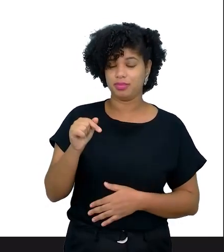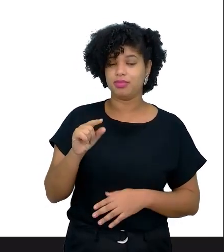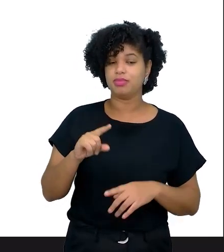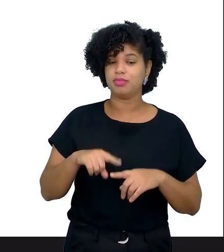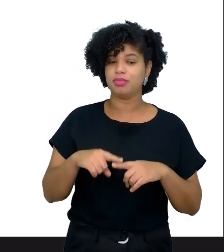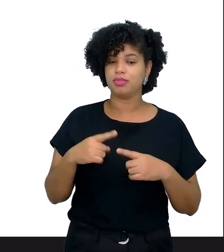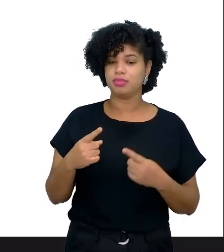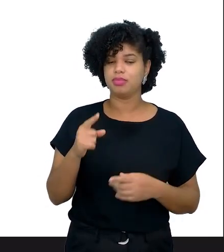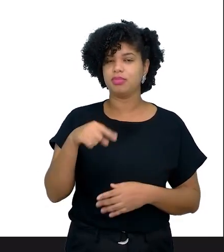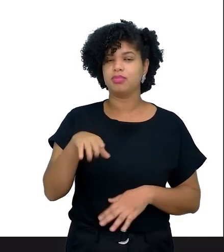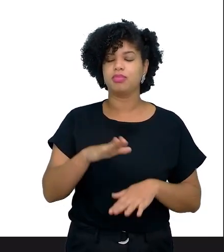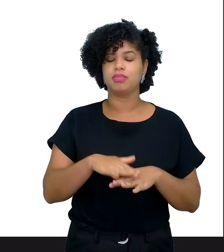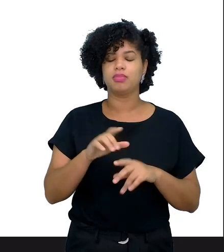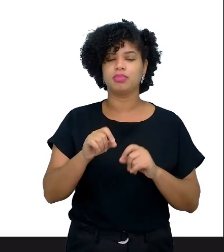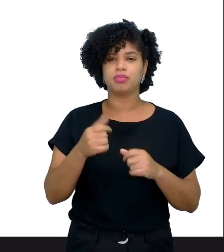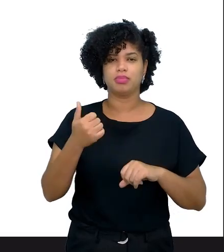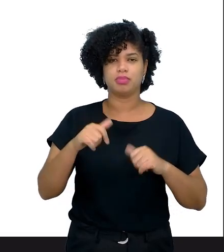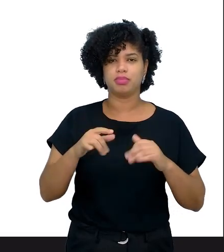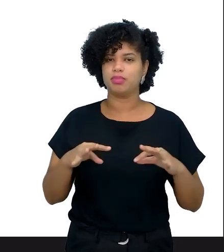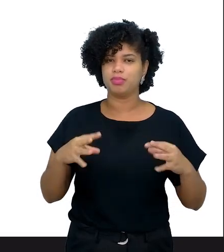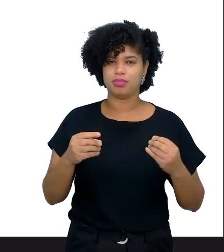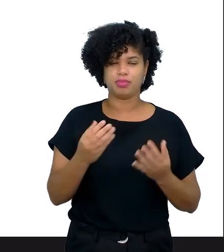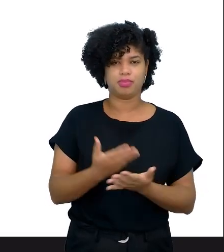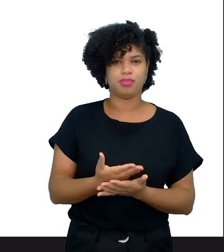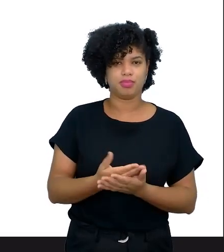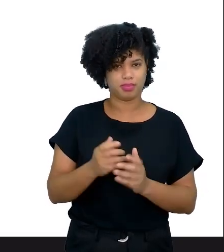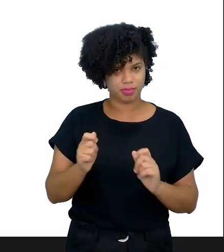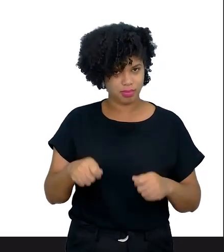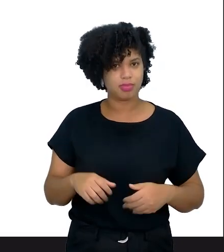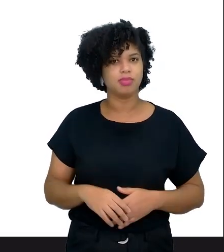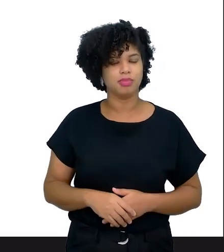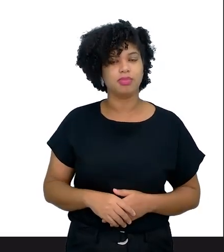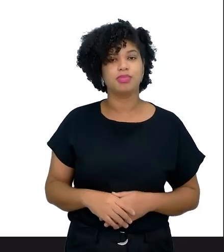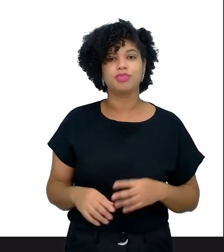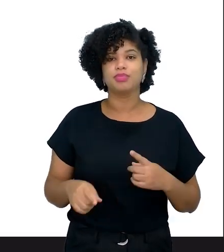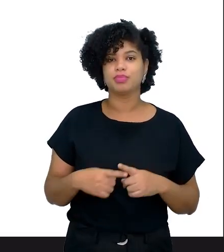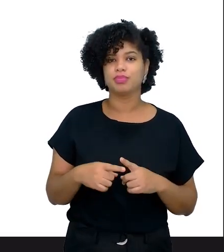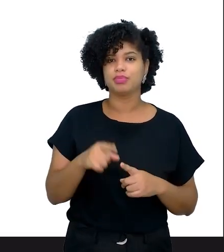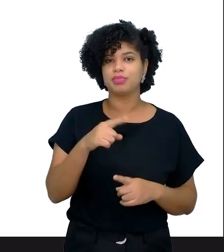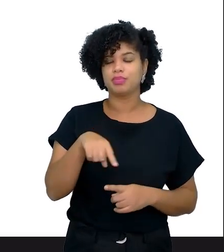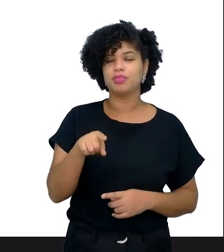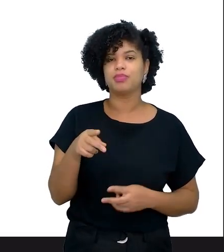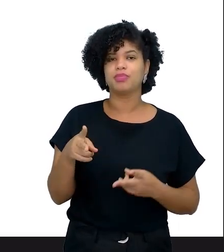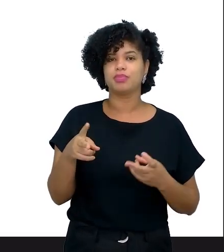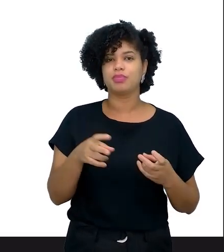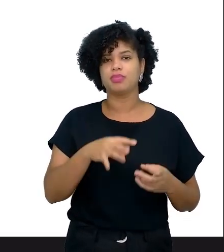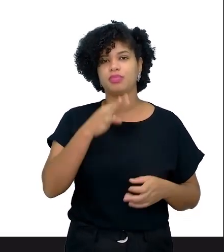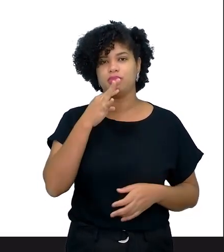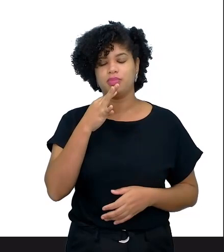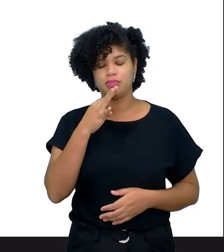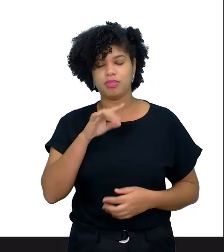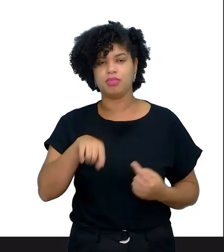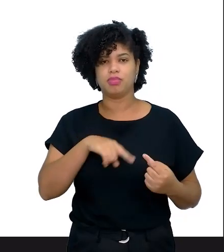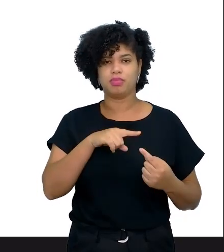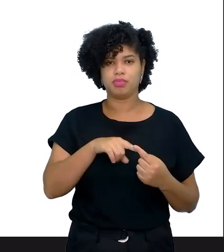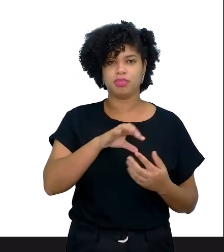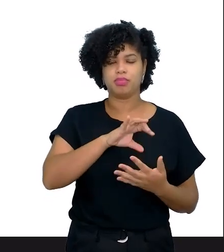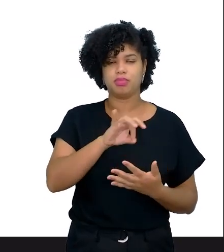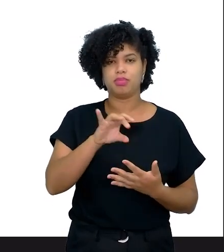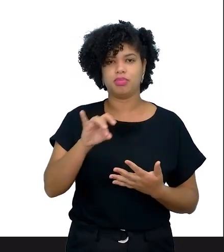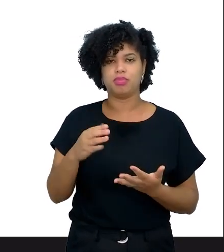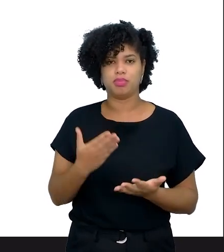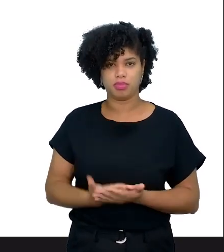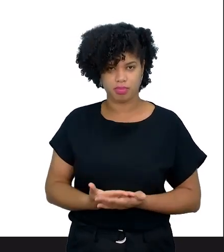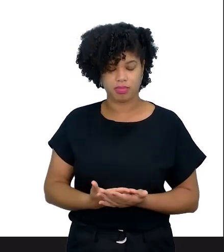eu gostaria que vocês fizessem análise de todas as aulas, até porque, pra vocês verem, conhecer o objetivo de cada aula,